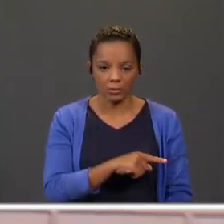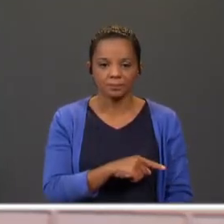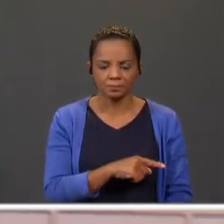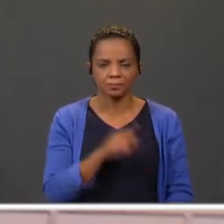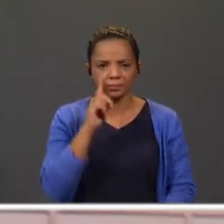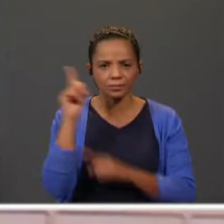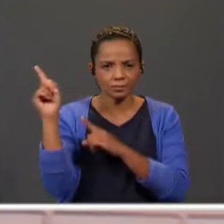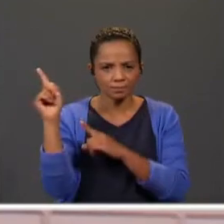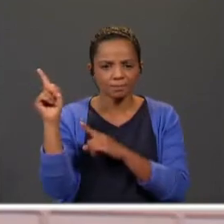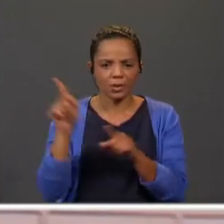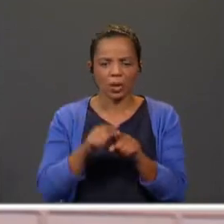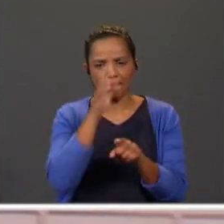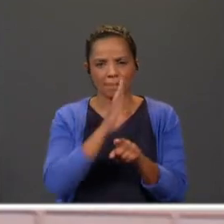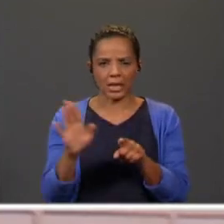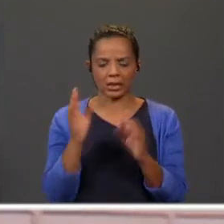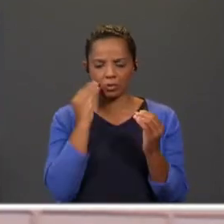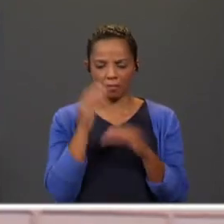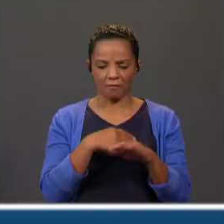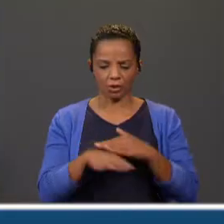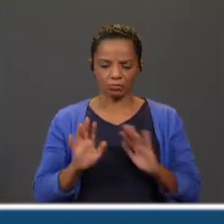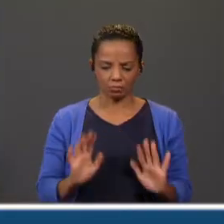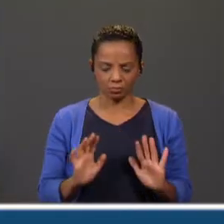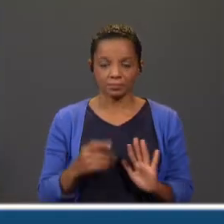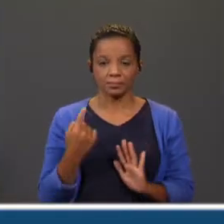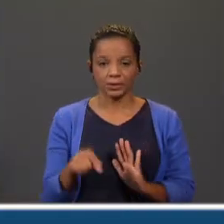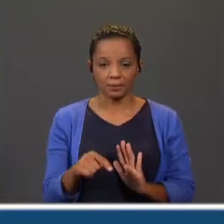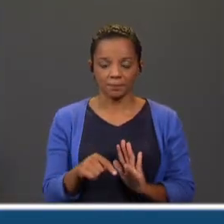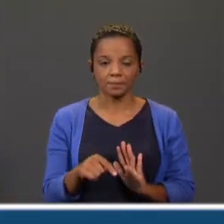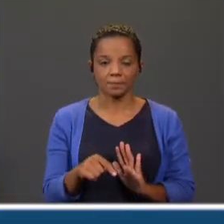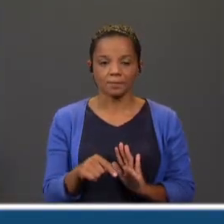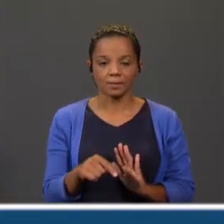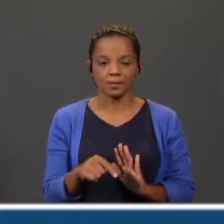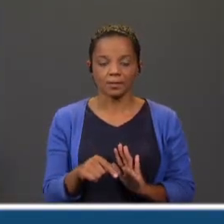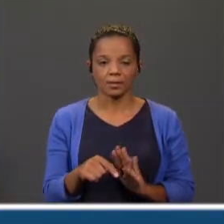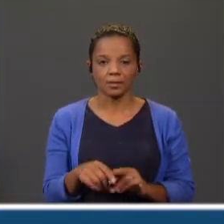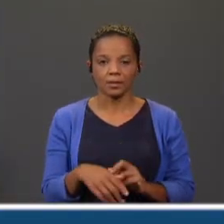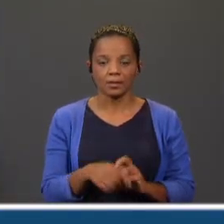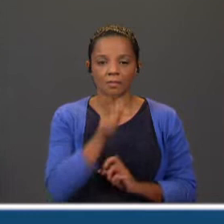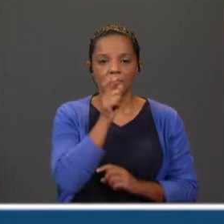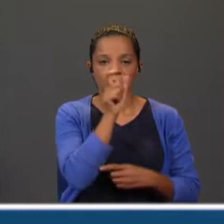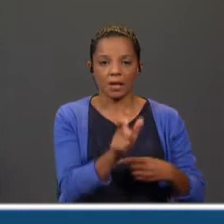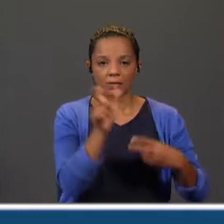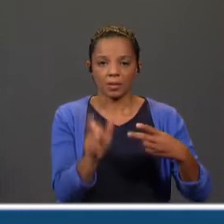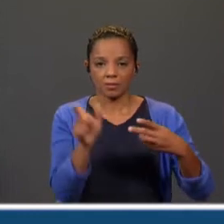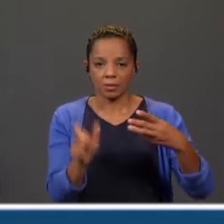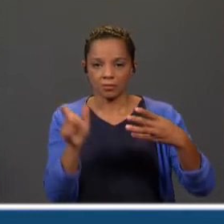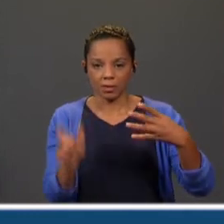Esta mais prática. E então, temos aqui um conjunto de palavras